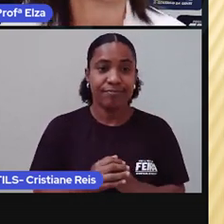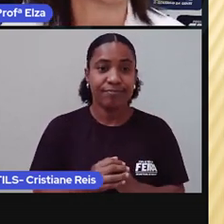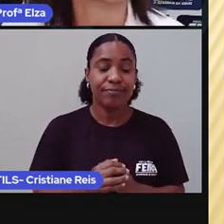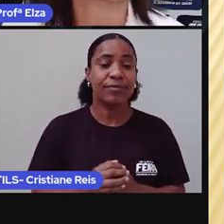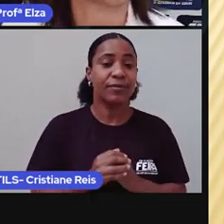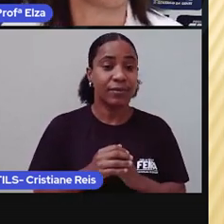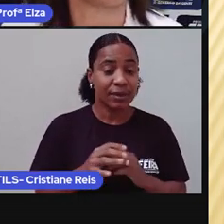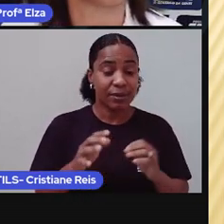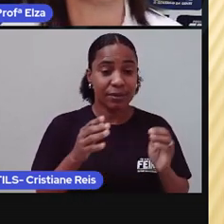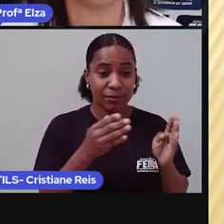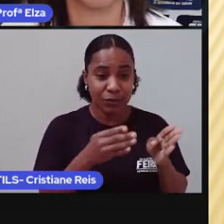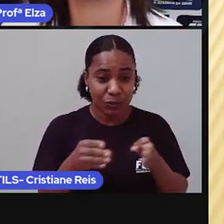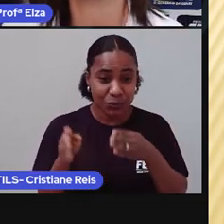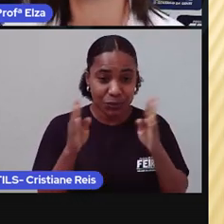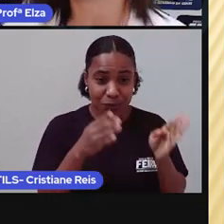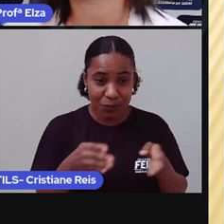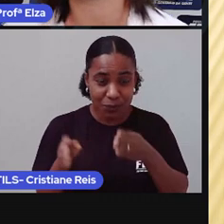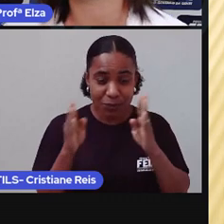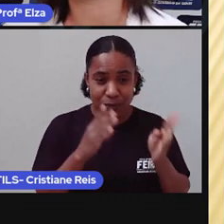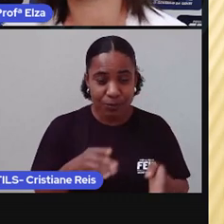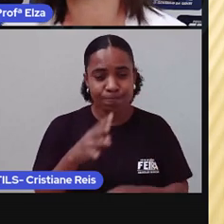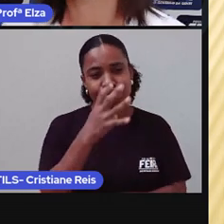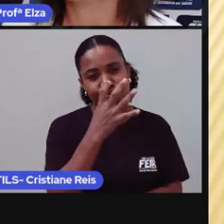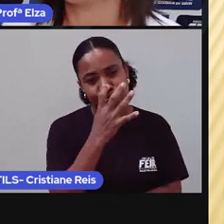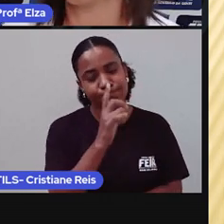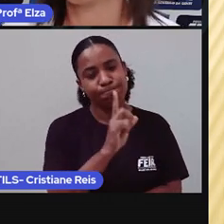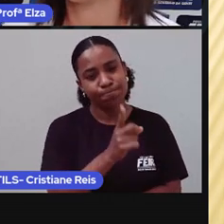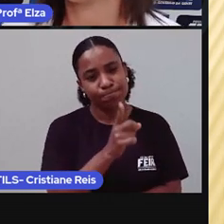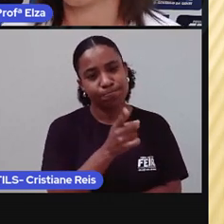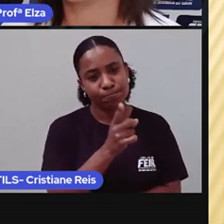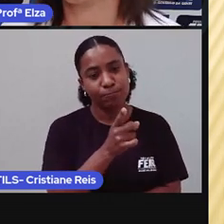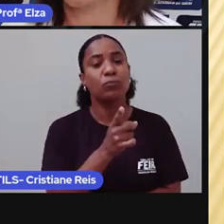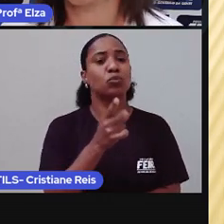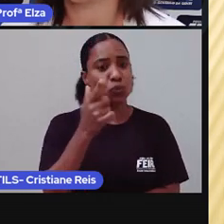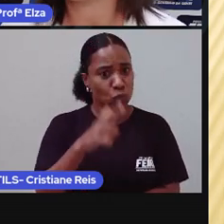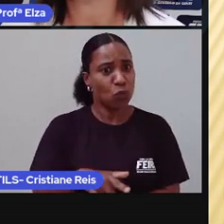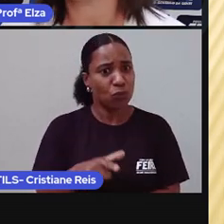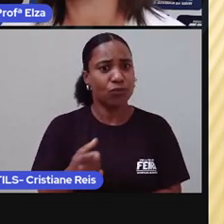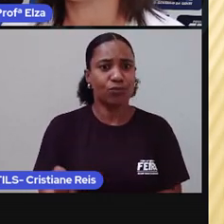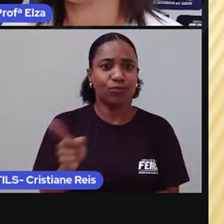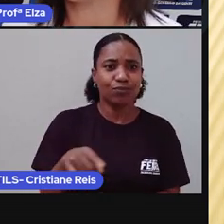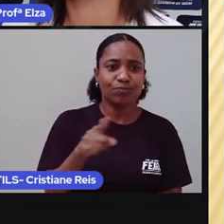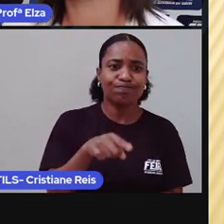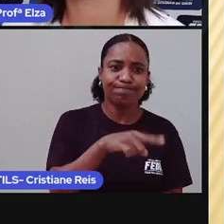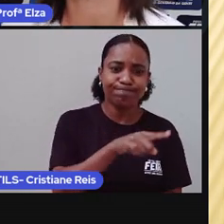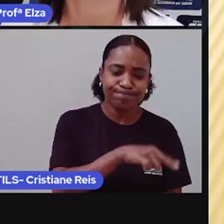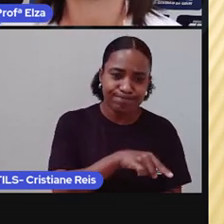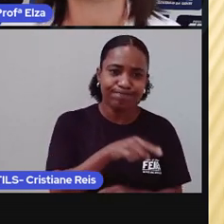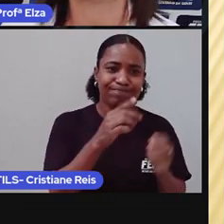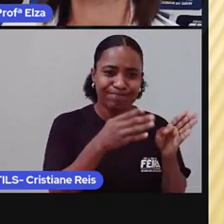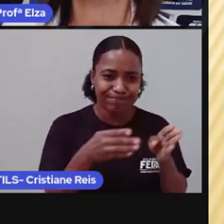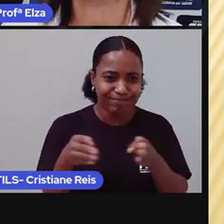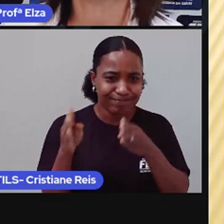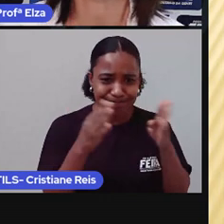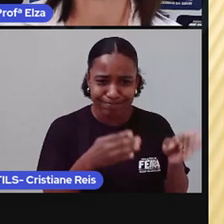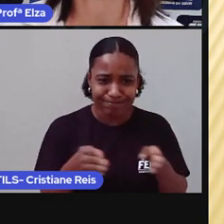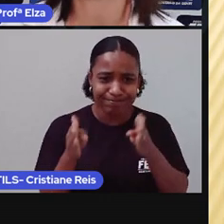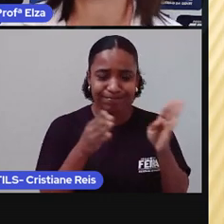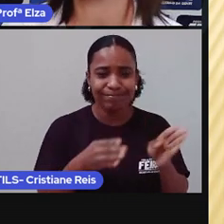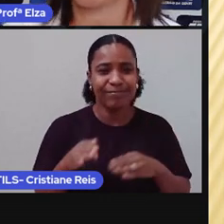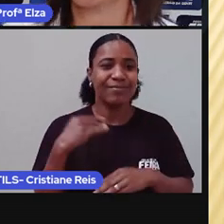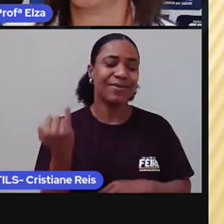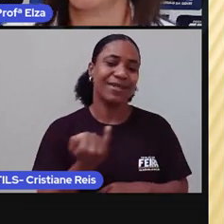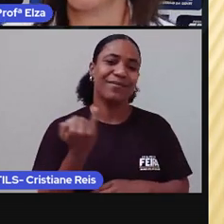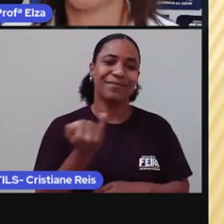Assista a esta aula mais de uma vez, se for necessário. É importante repetir a aula para que